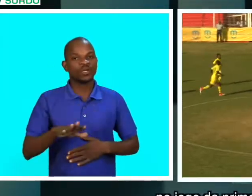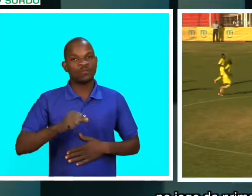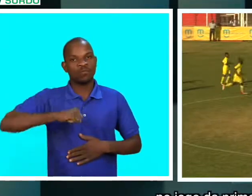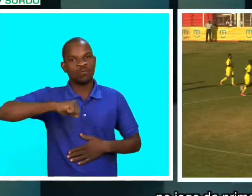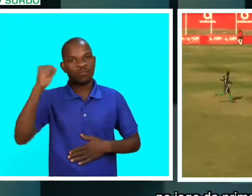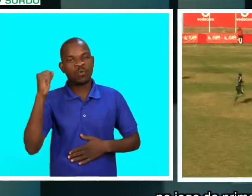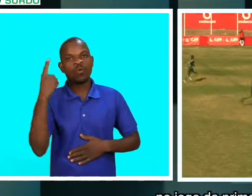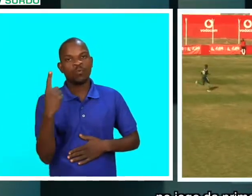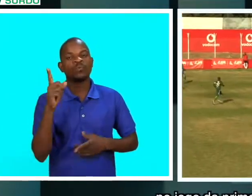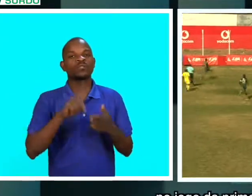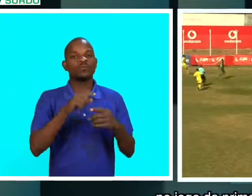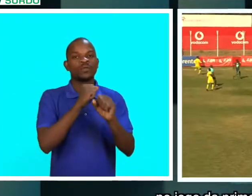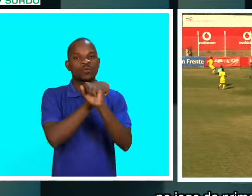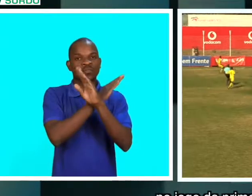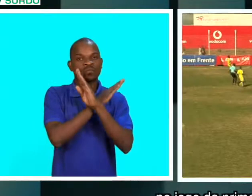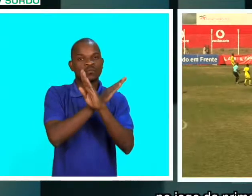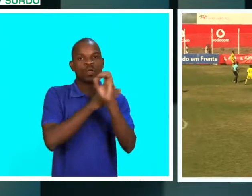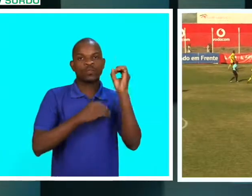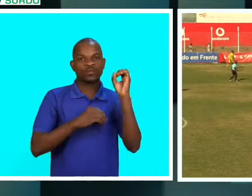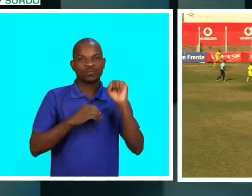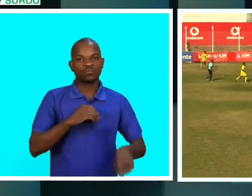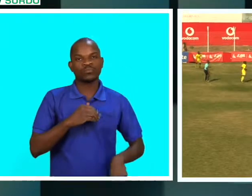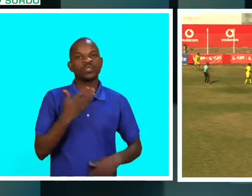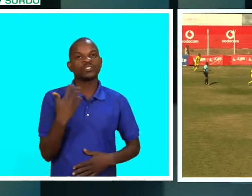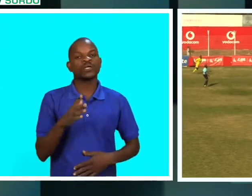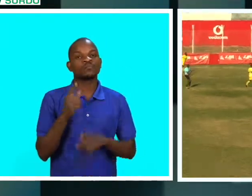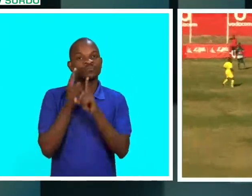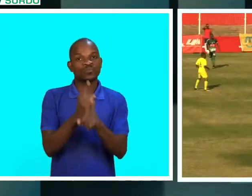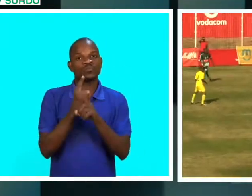jornada do grupo Kappa de acesso ao CAN 2019.